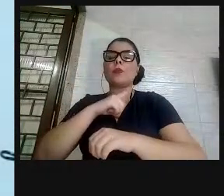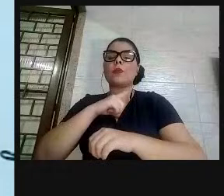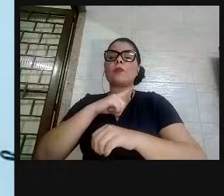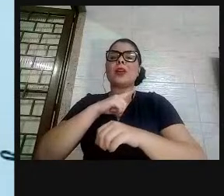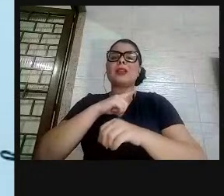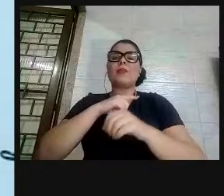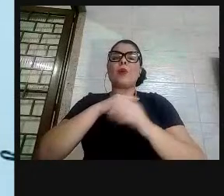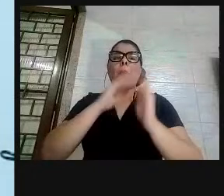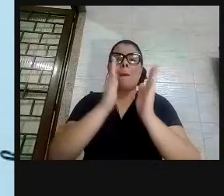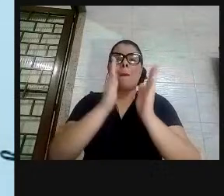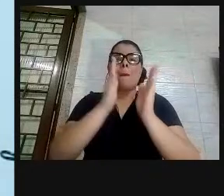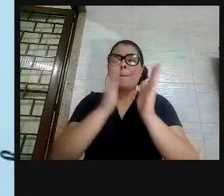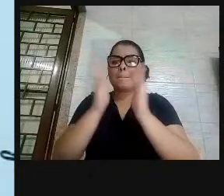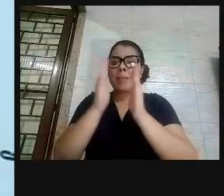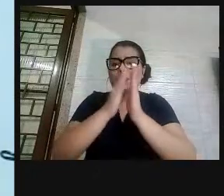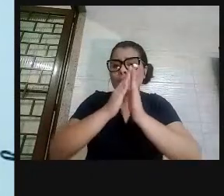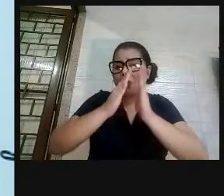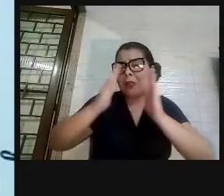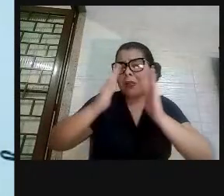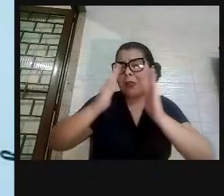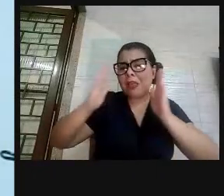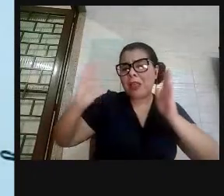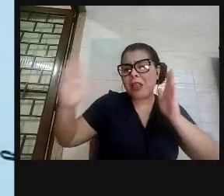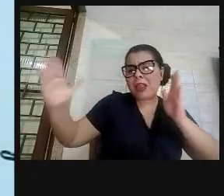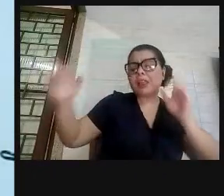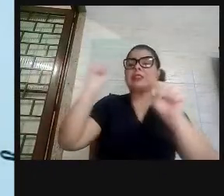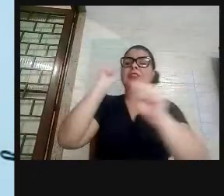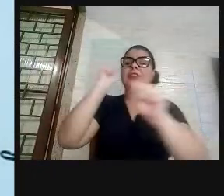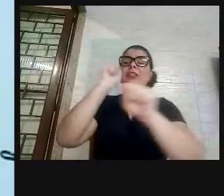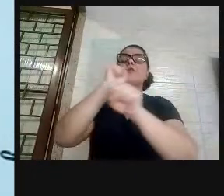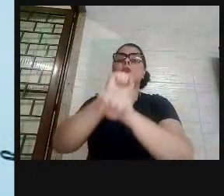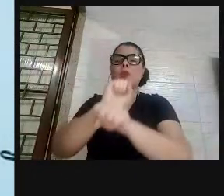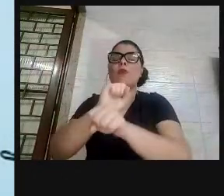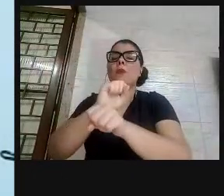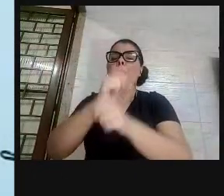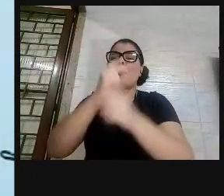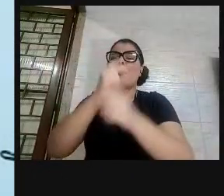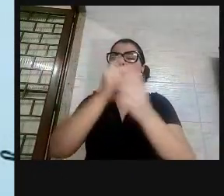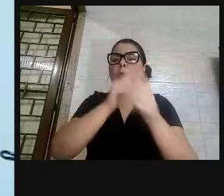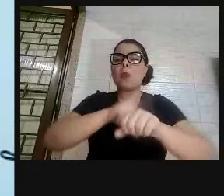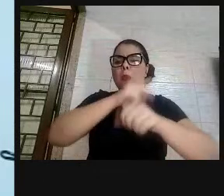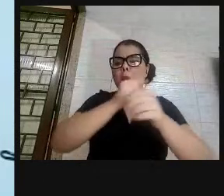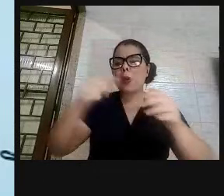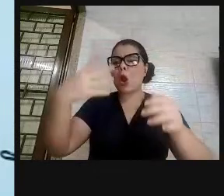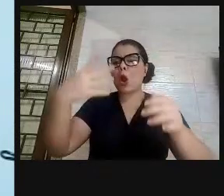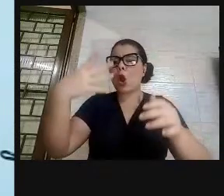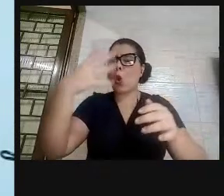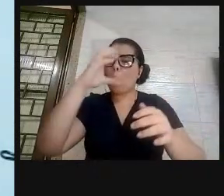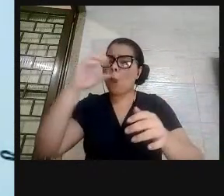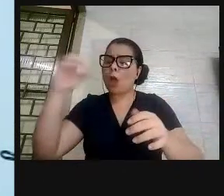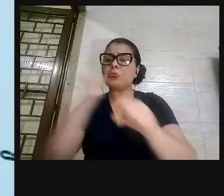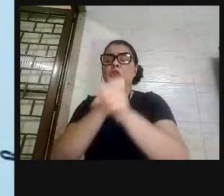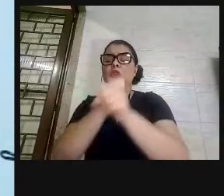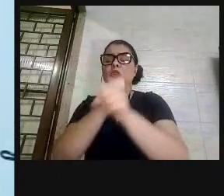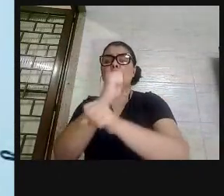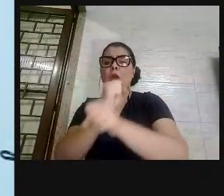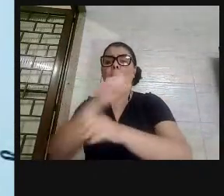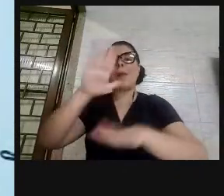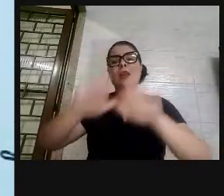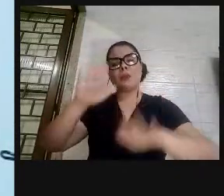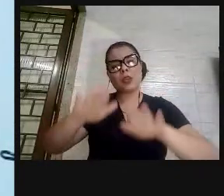longas escravidões da história moderna, da história contemporânea. Nossa escravidão teve 400 anos, praticamente 400 anos.